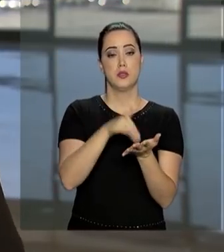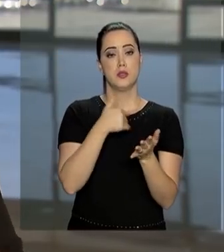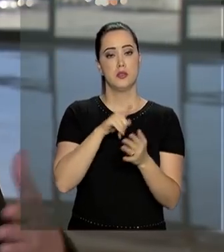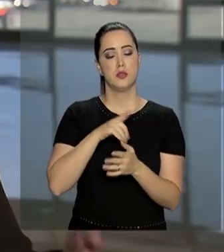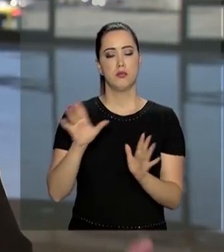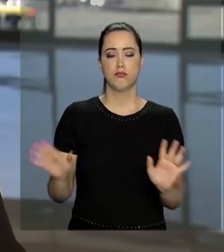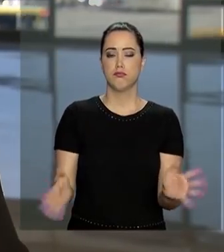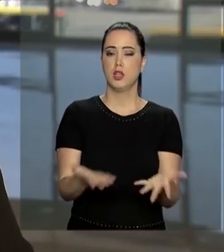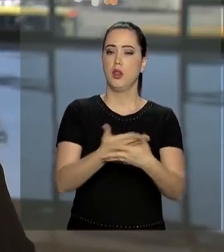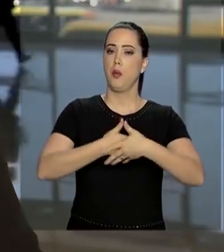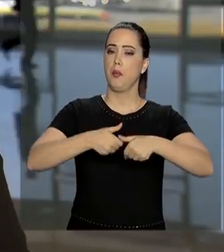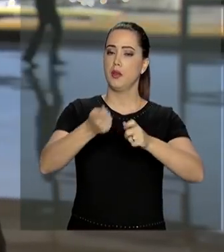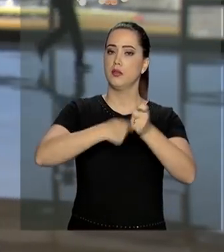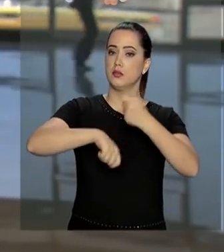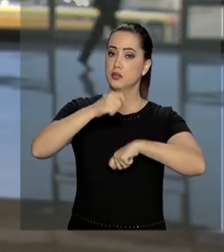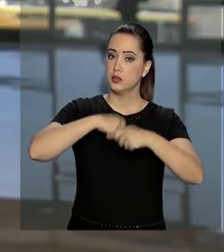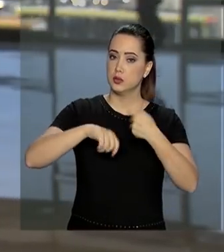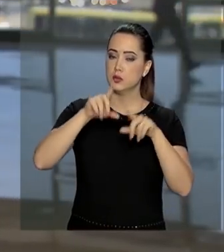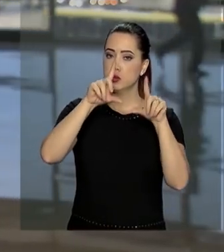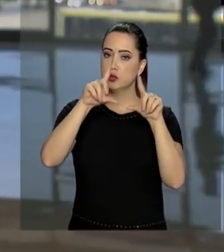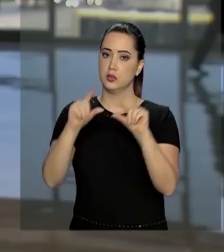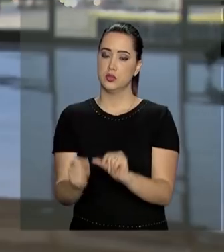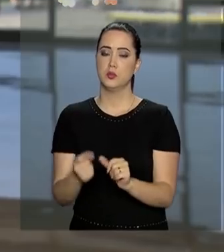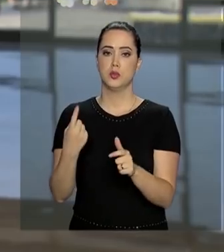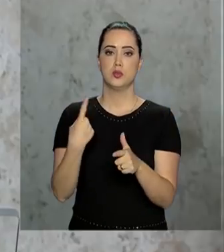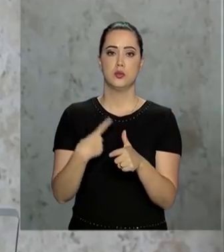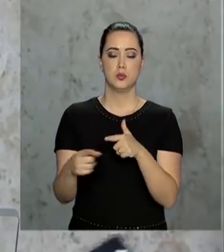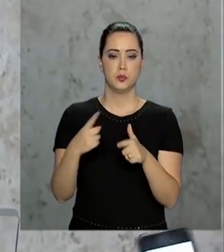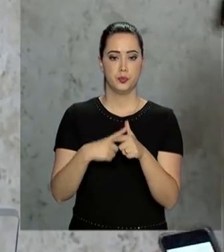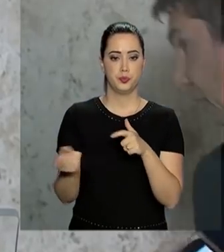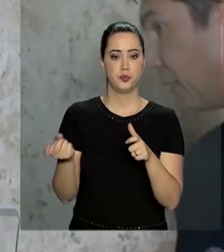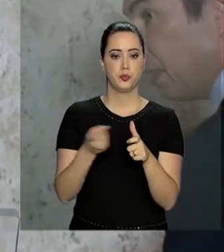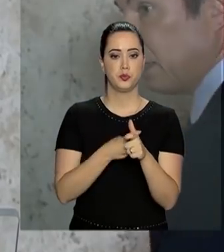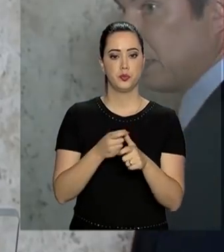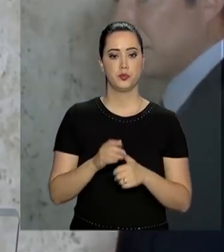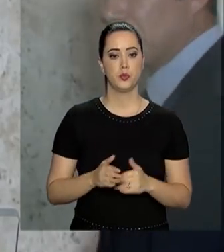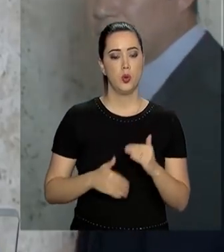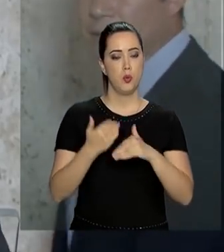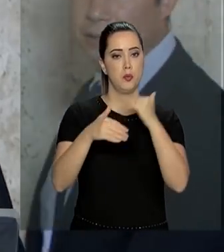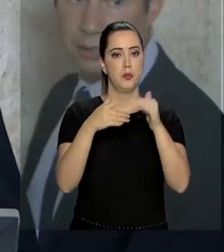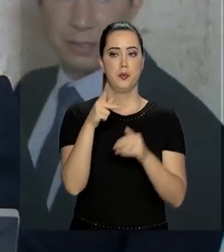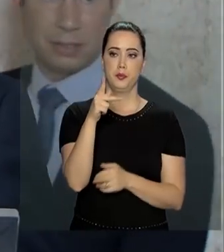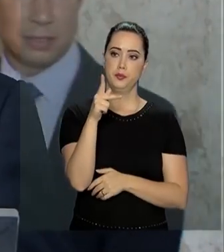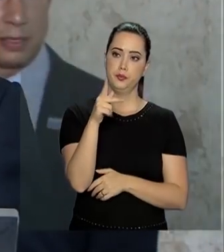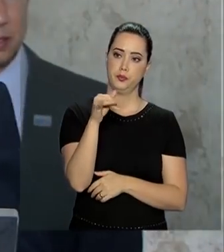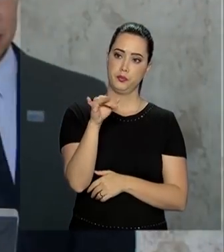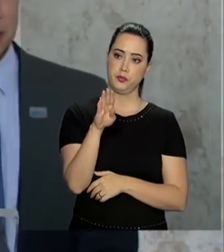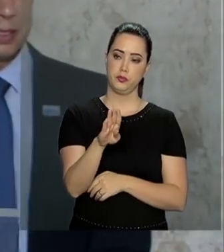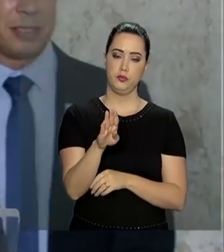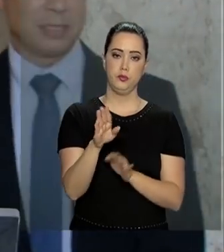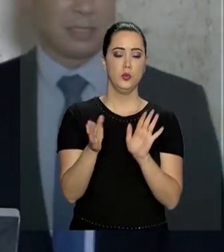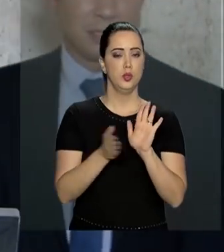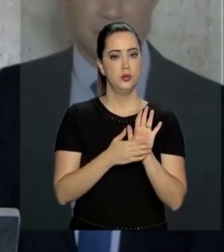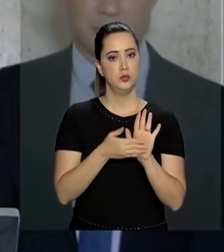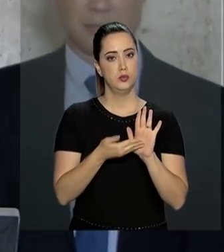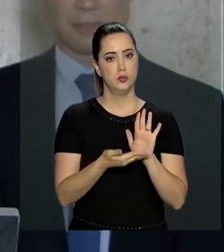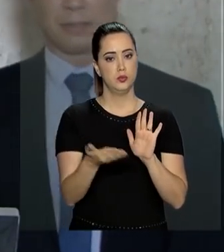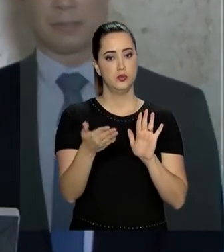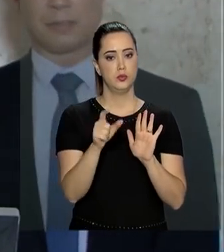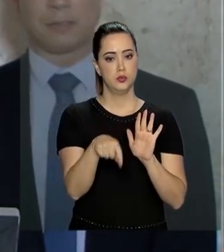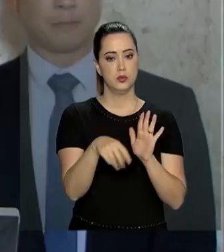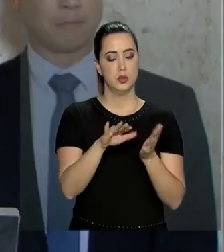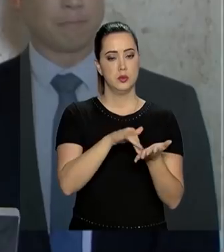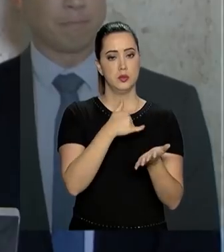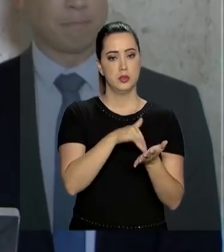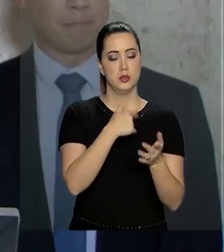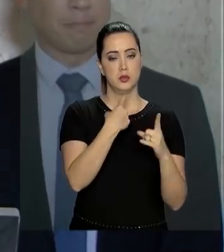haja um aquecimento da economia e redução da inadimplência. O aumento do PIB que será propiciado pelo